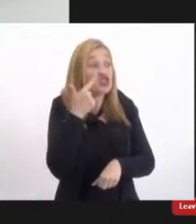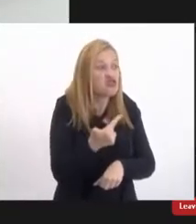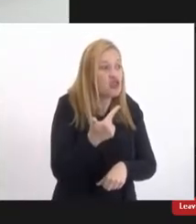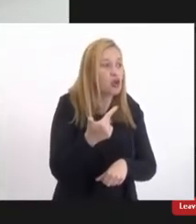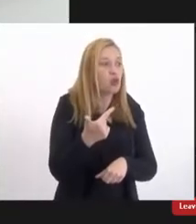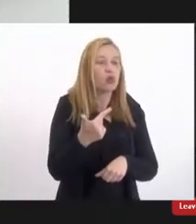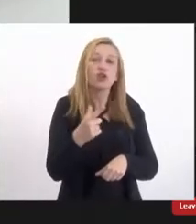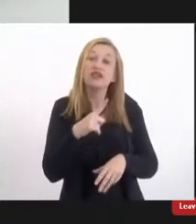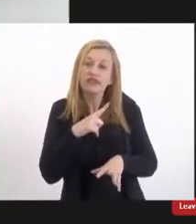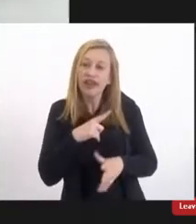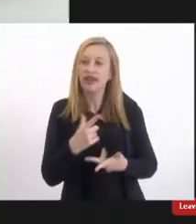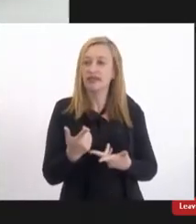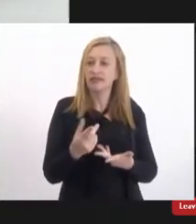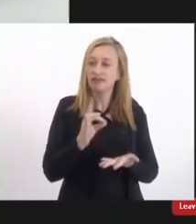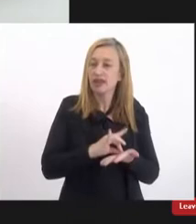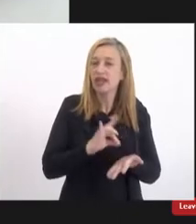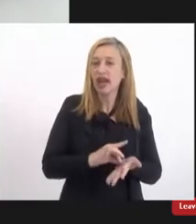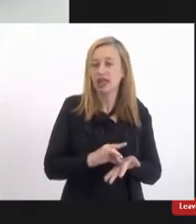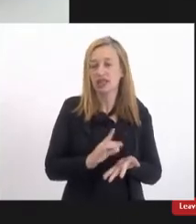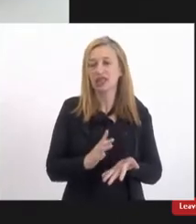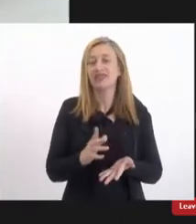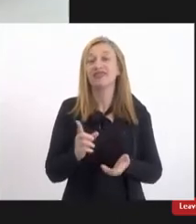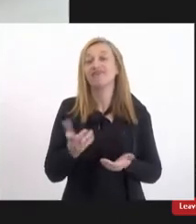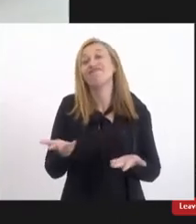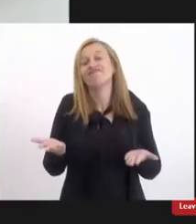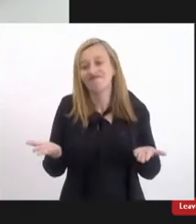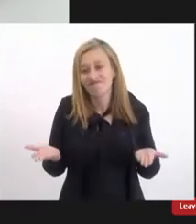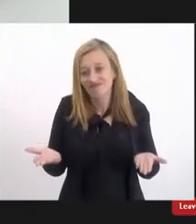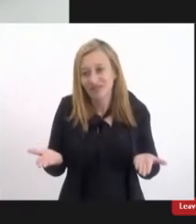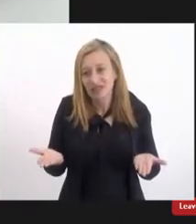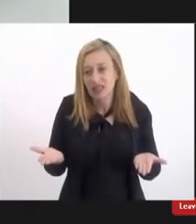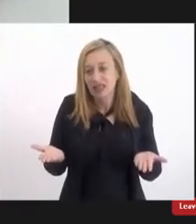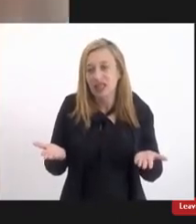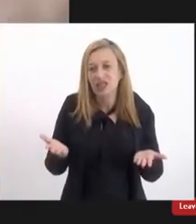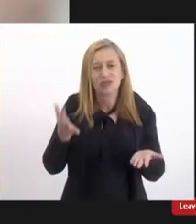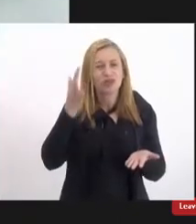não tiveram essa sorte e aí elas